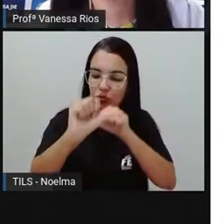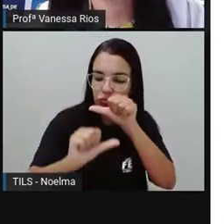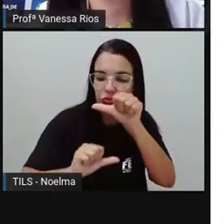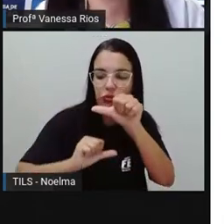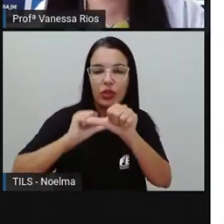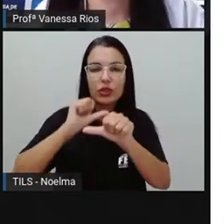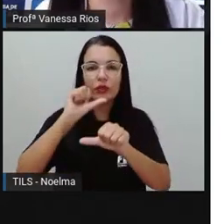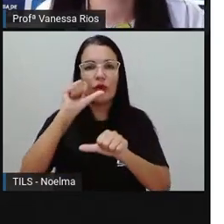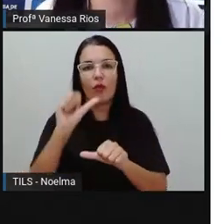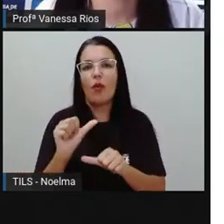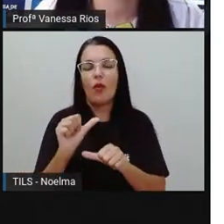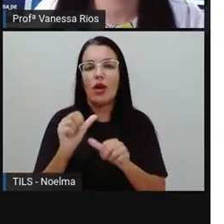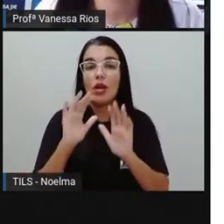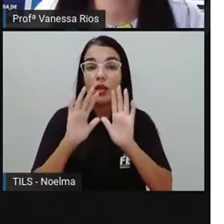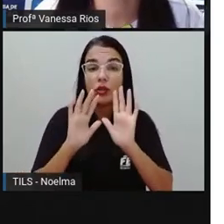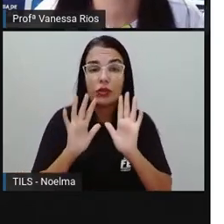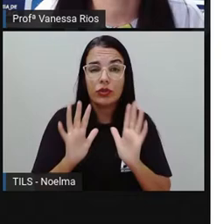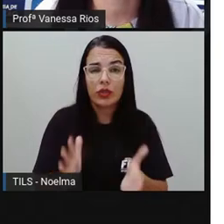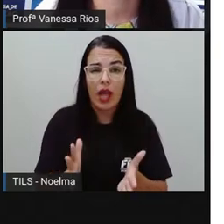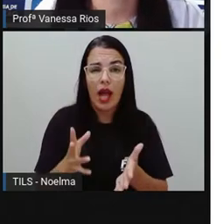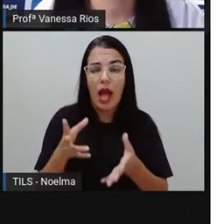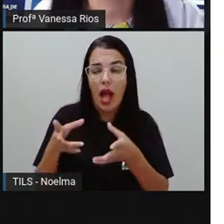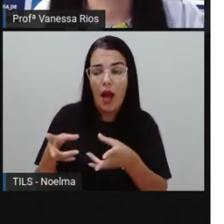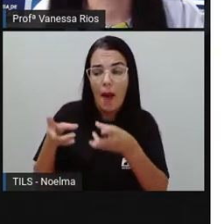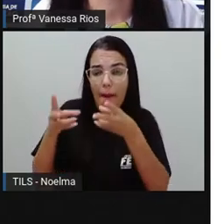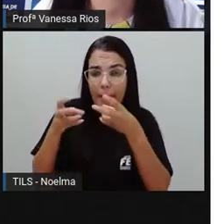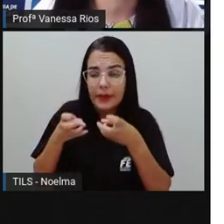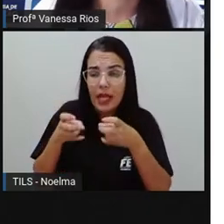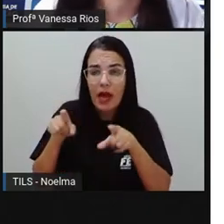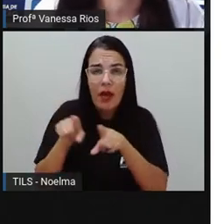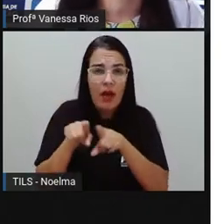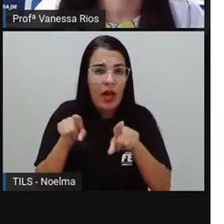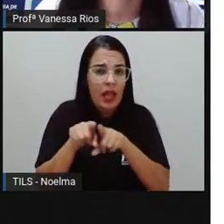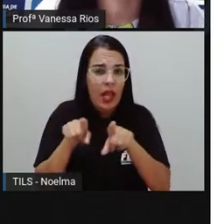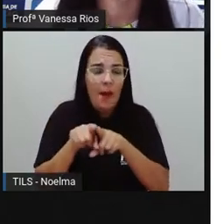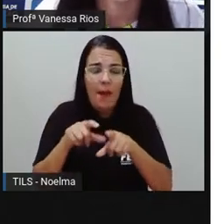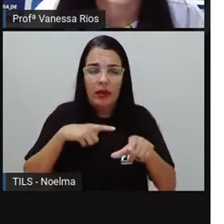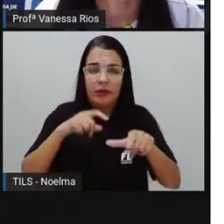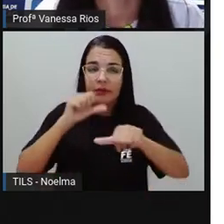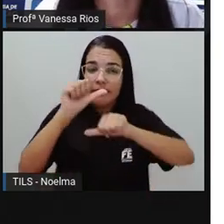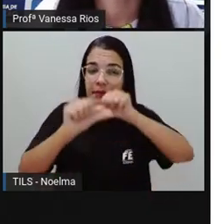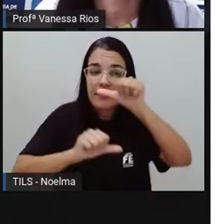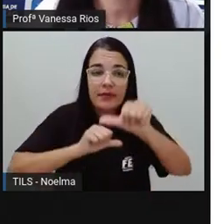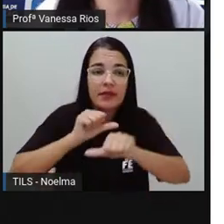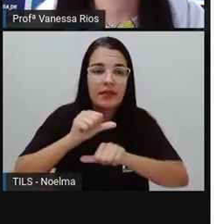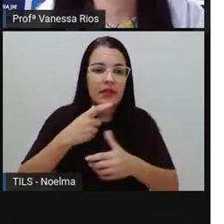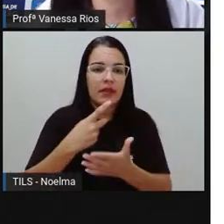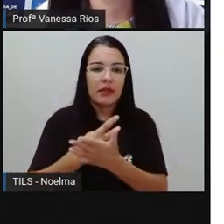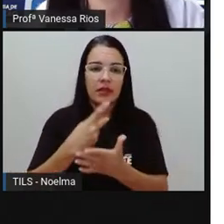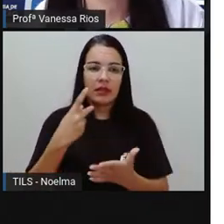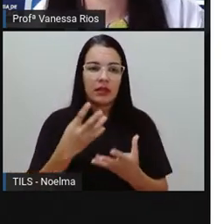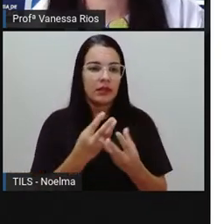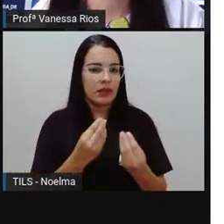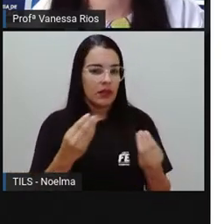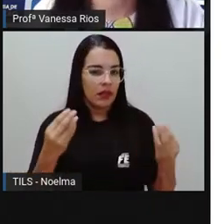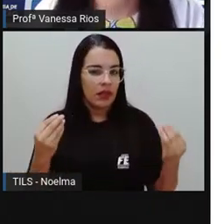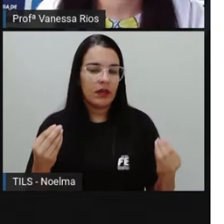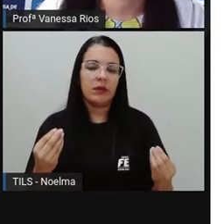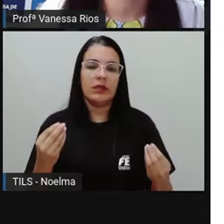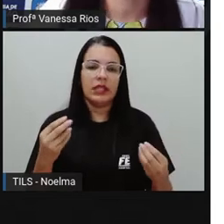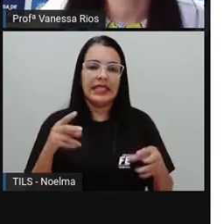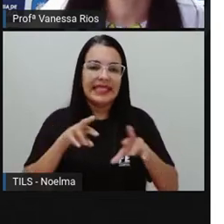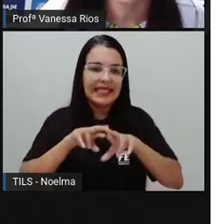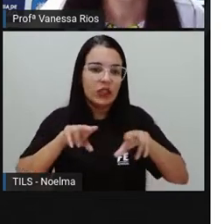E a gente já observou que essas mudanças, elas acontecem, né? Em várias situações e até dentro de um processo